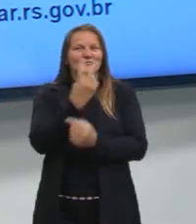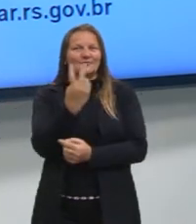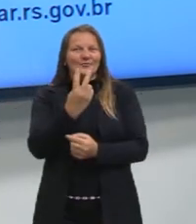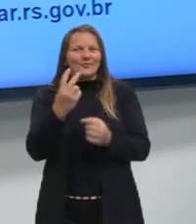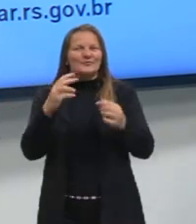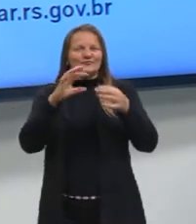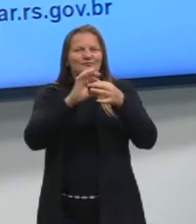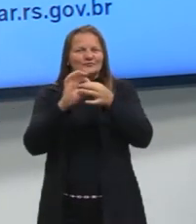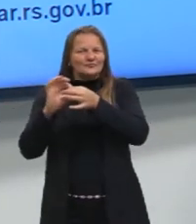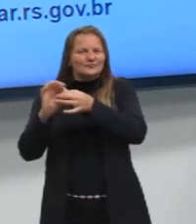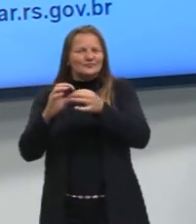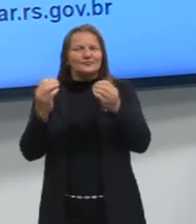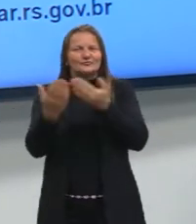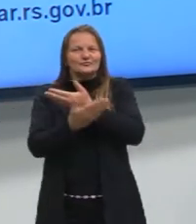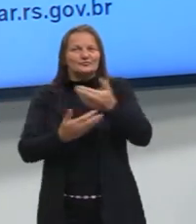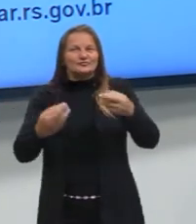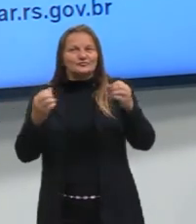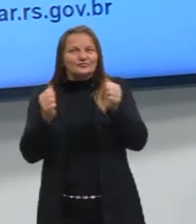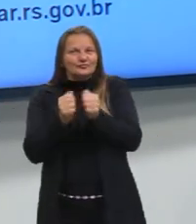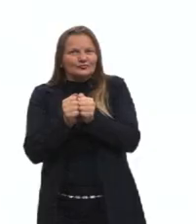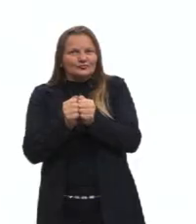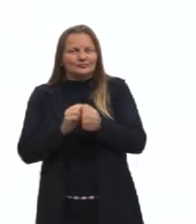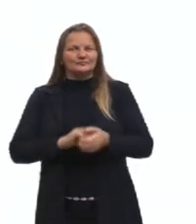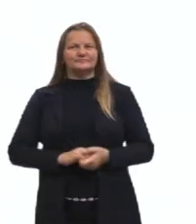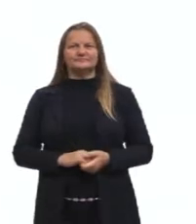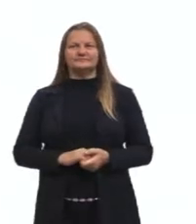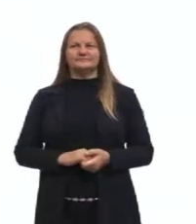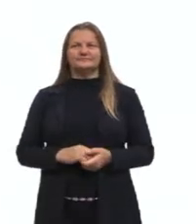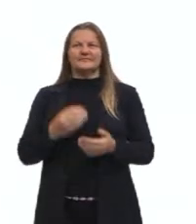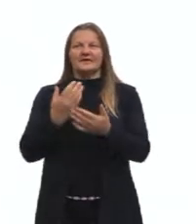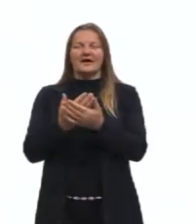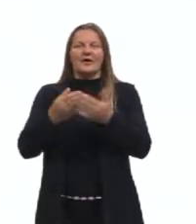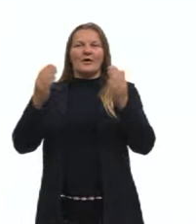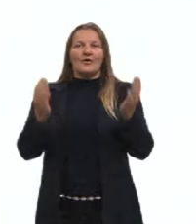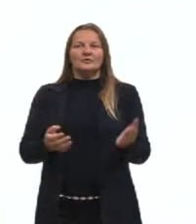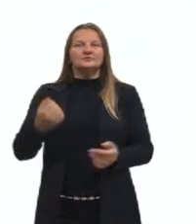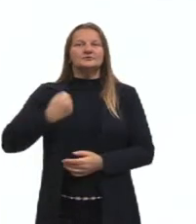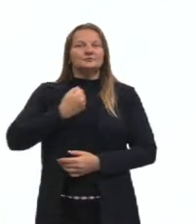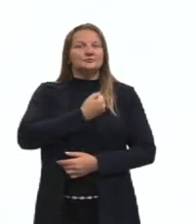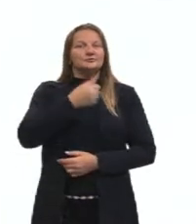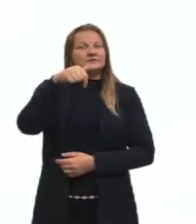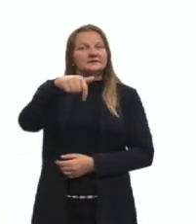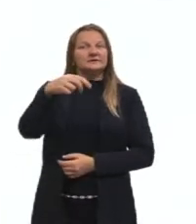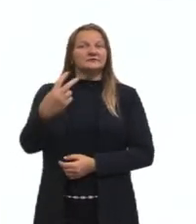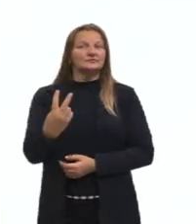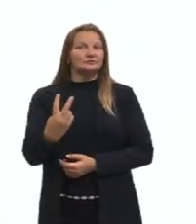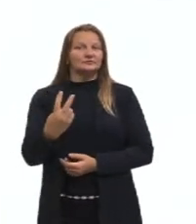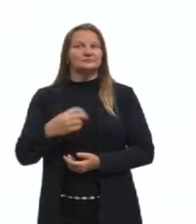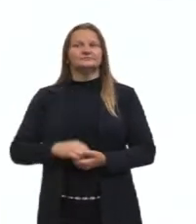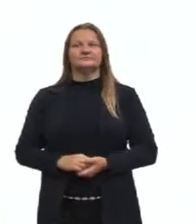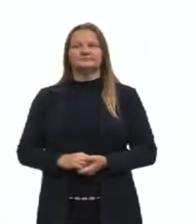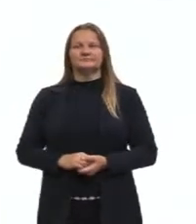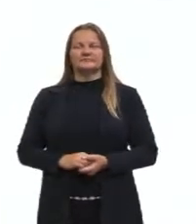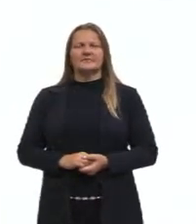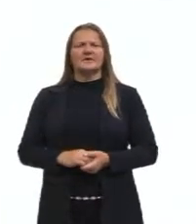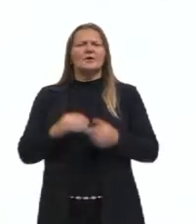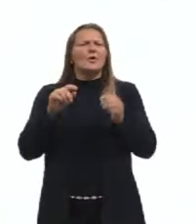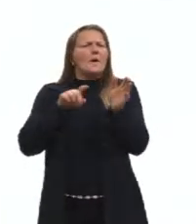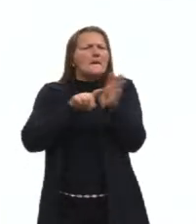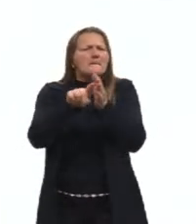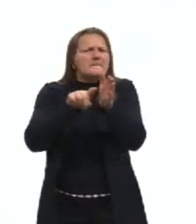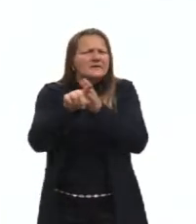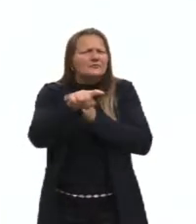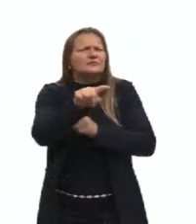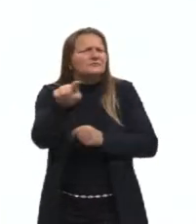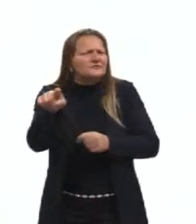componentes aí em conjunto. A nossa aula de hoje é aula número 72. E a pergunta